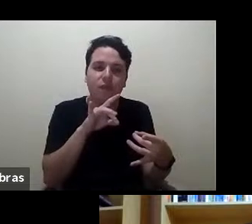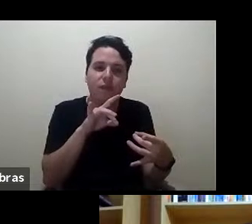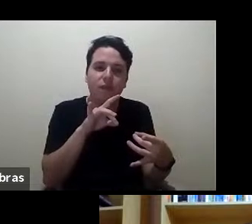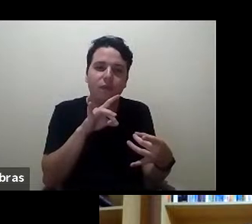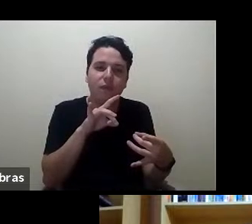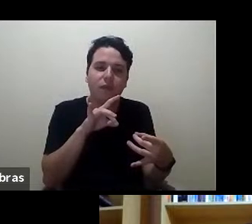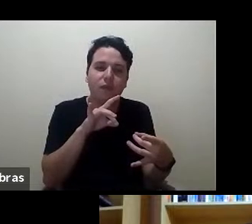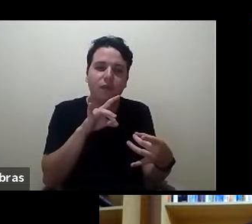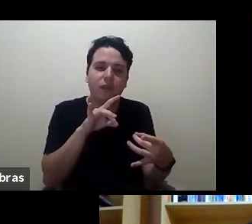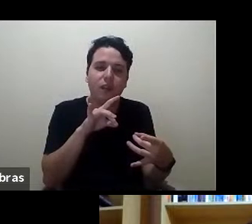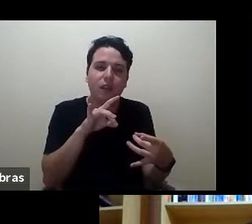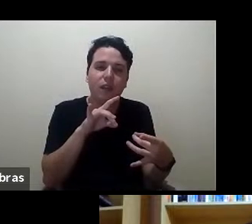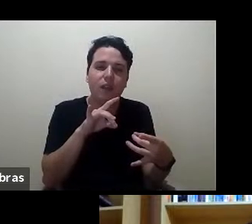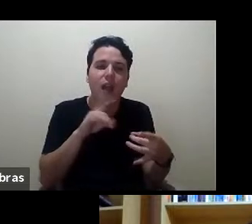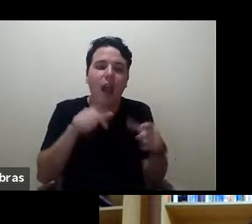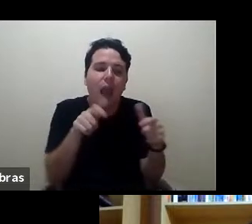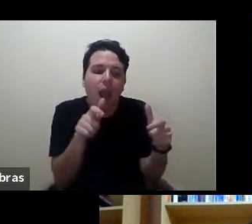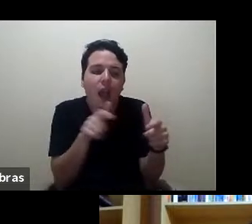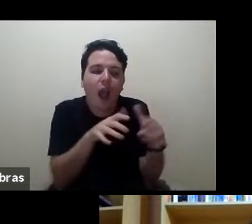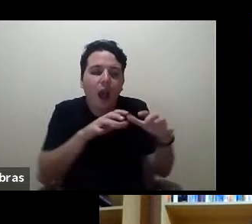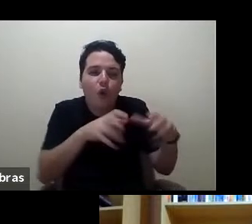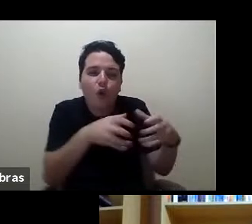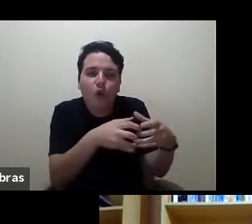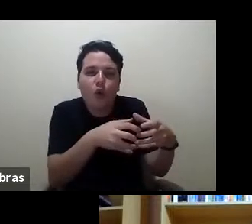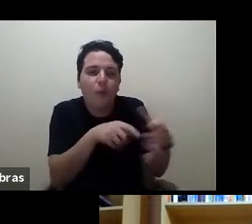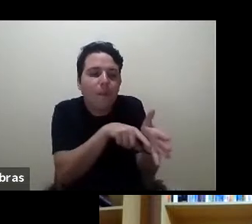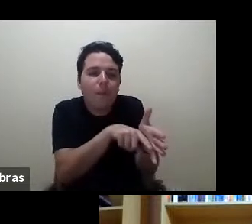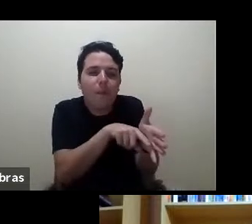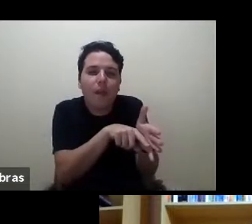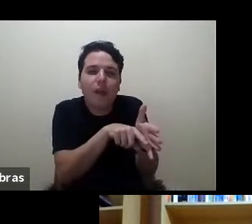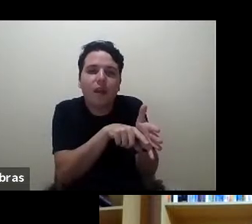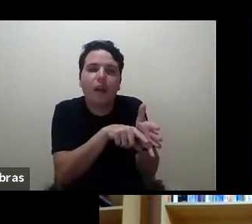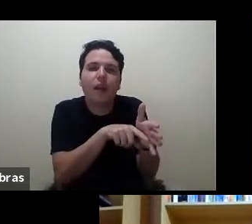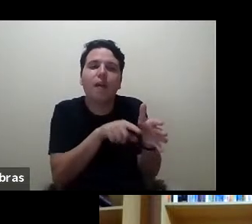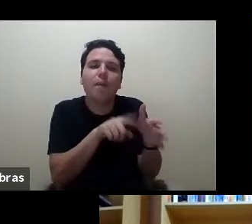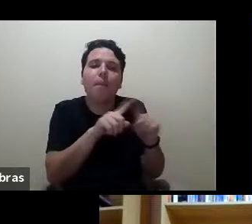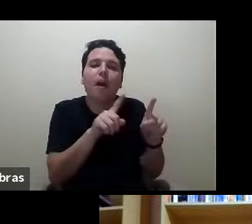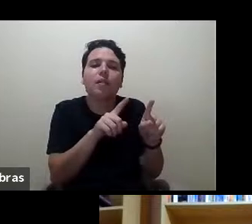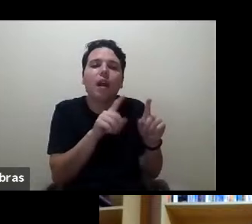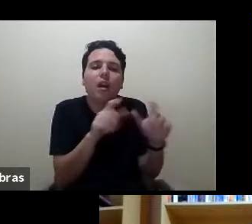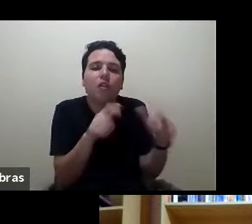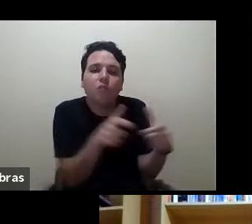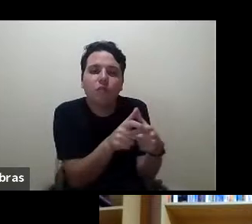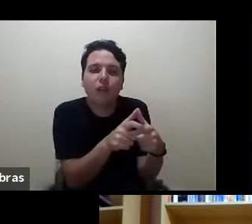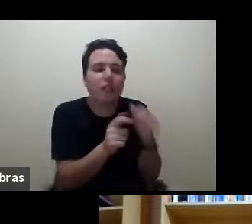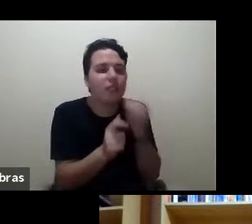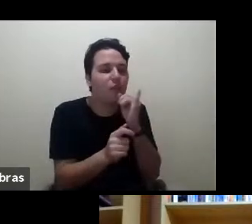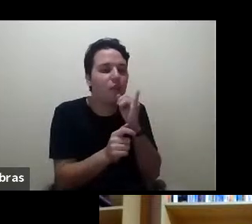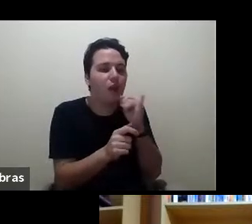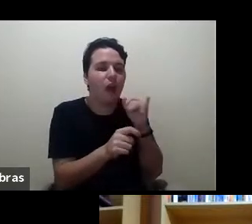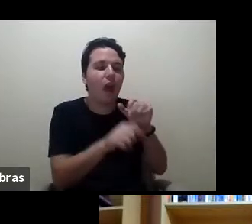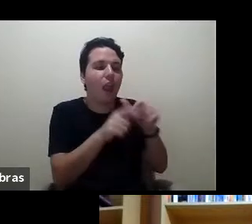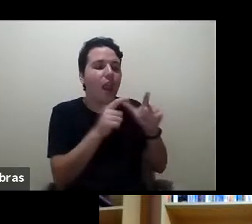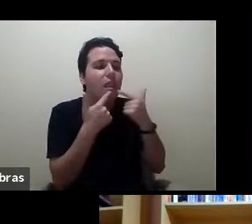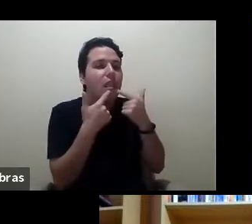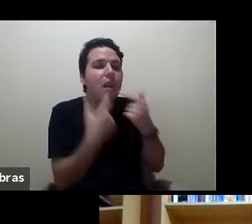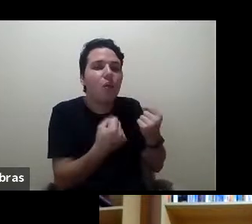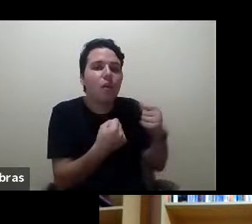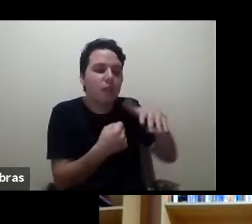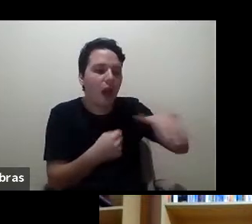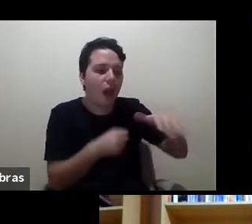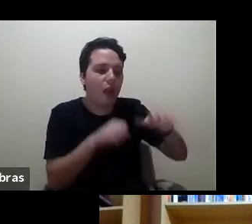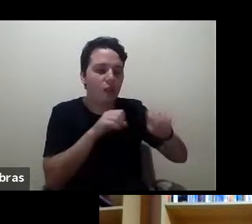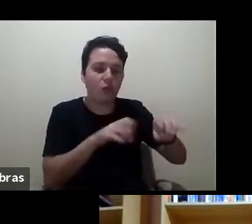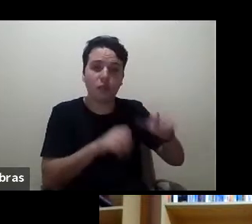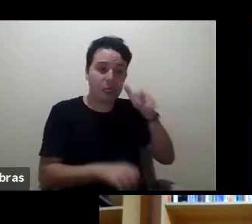de pesquisa é pequena. livros de linguística e educação. É um grupo muito interessante, mas